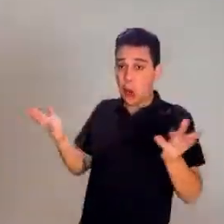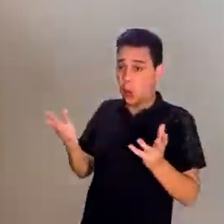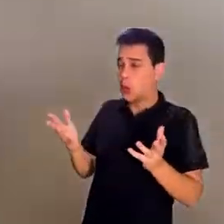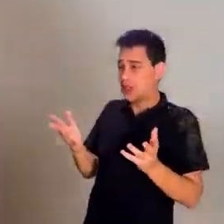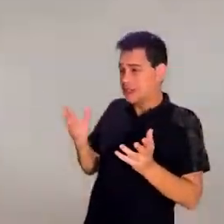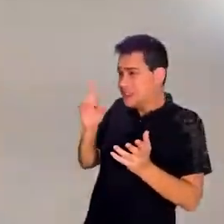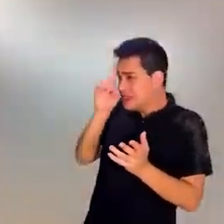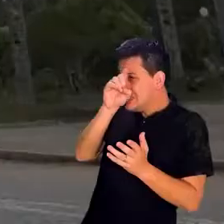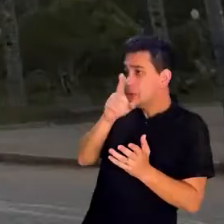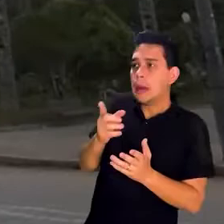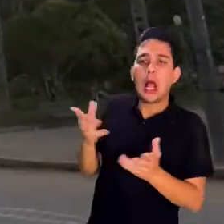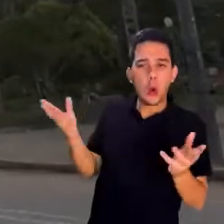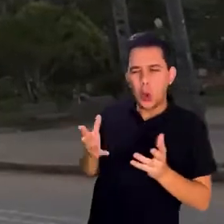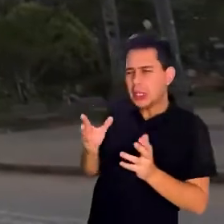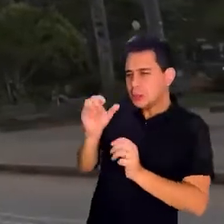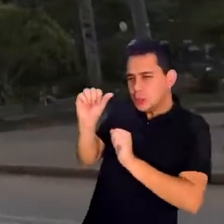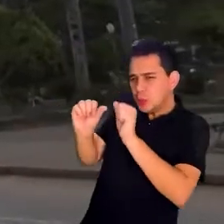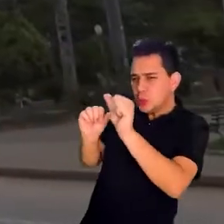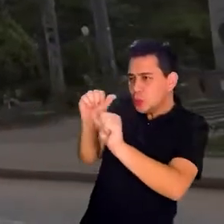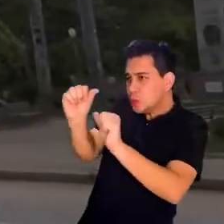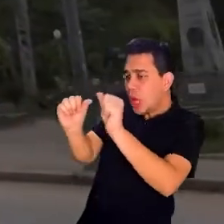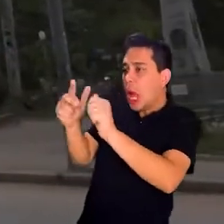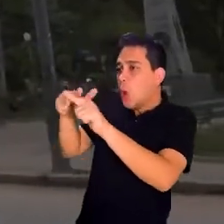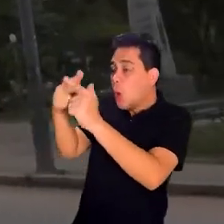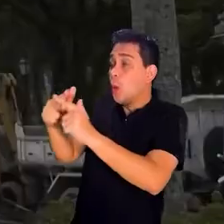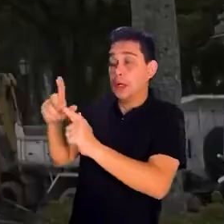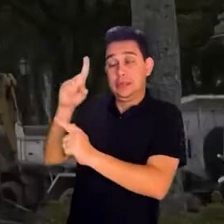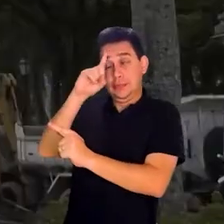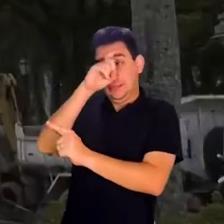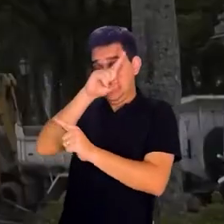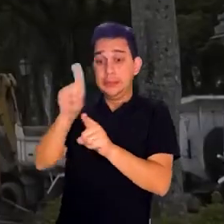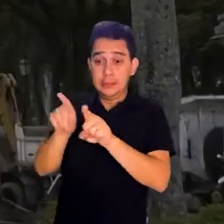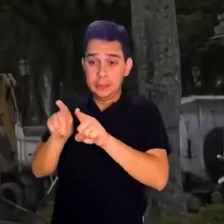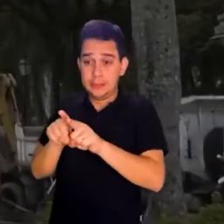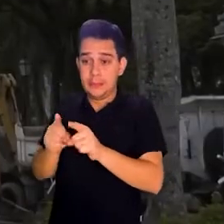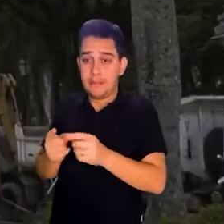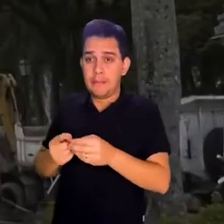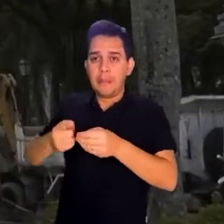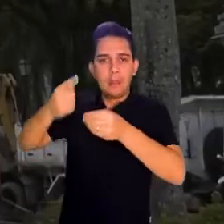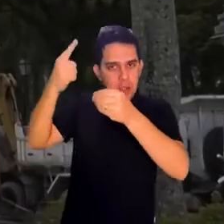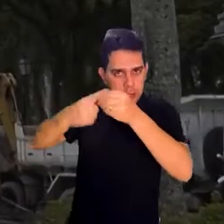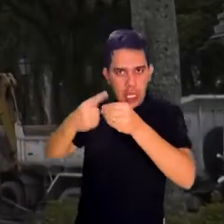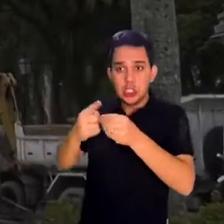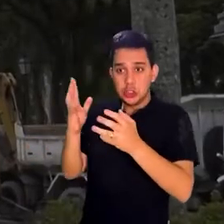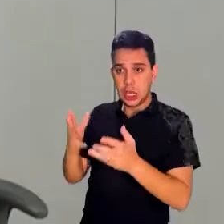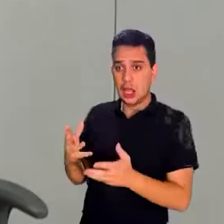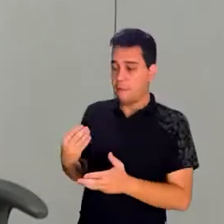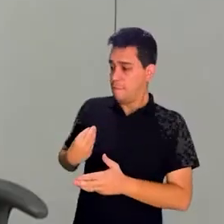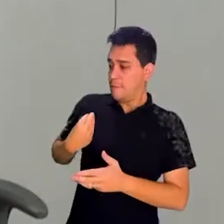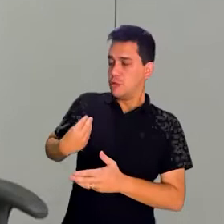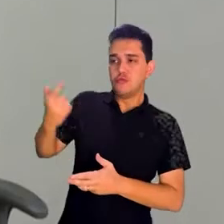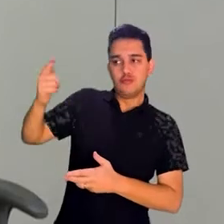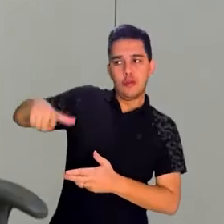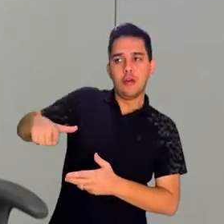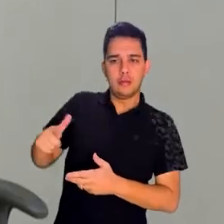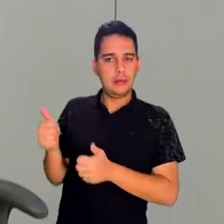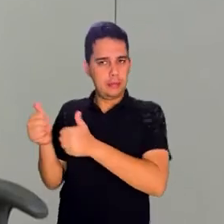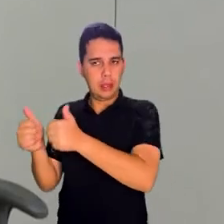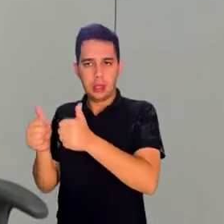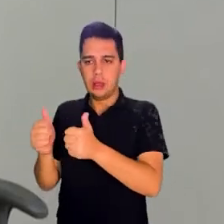A gente percebe que a cidade já retornou ao seu funcionamento, as obras começaram em alguns lugares já de